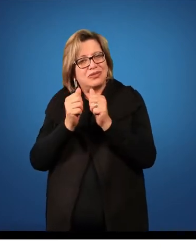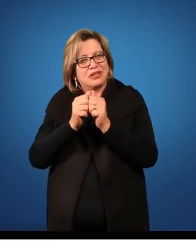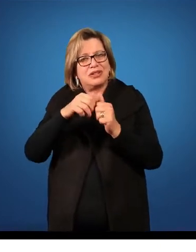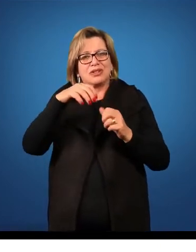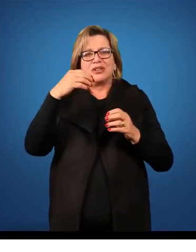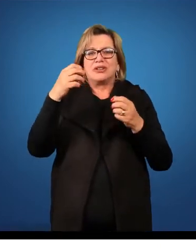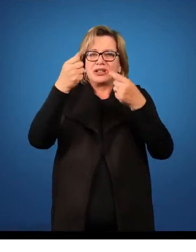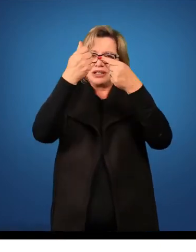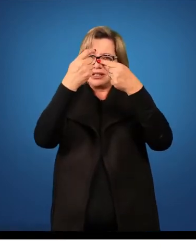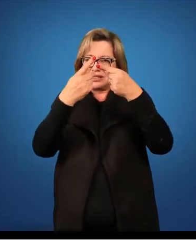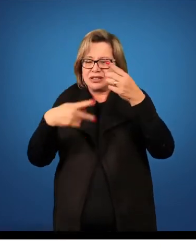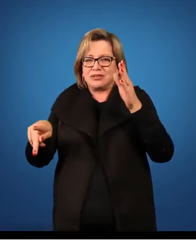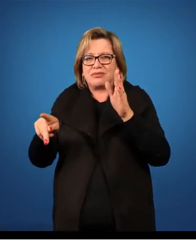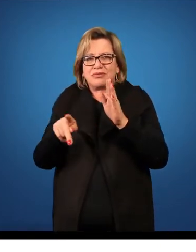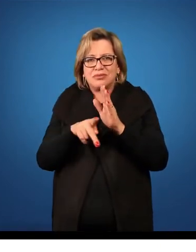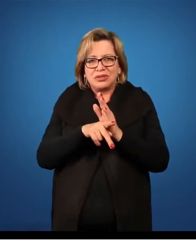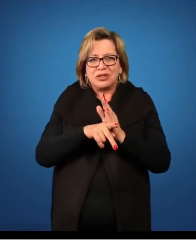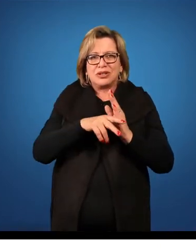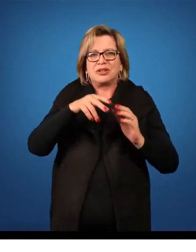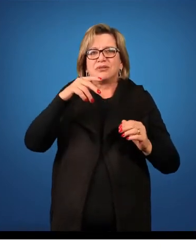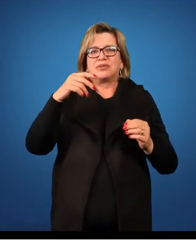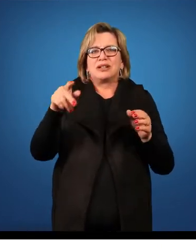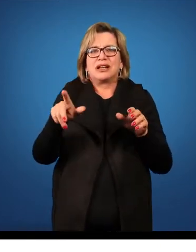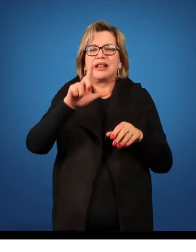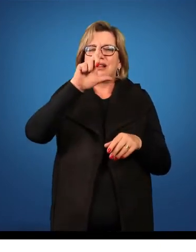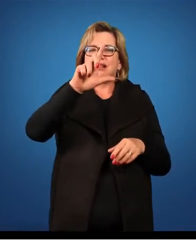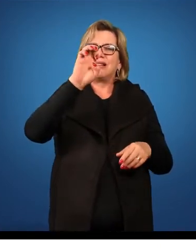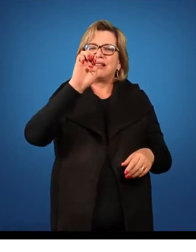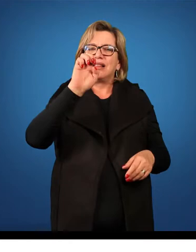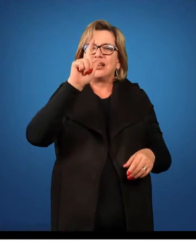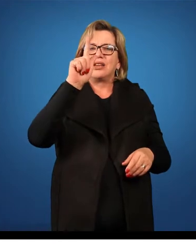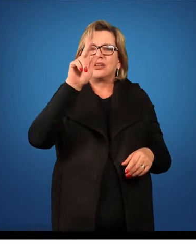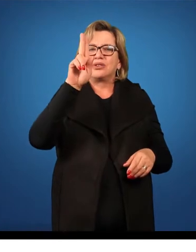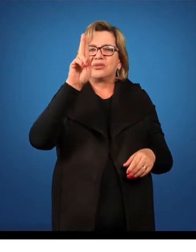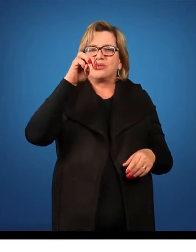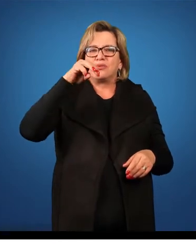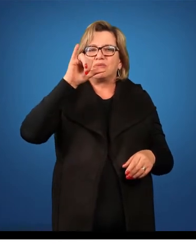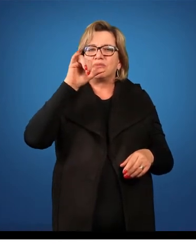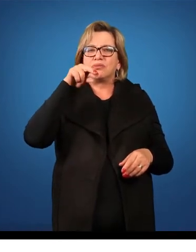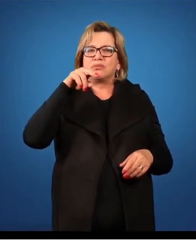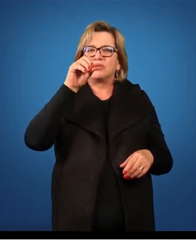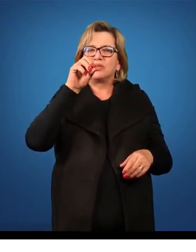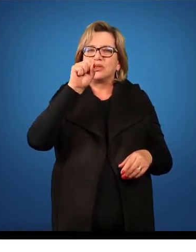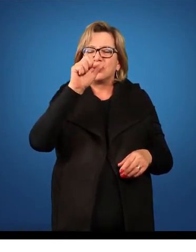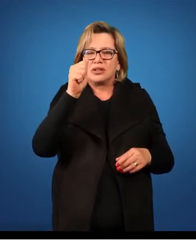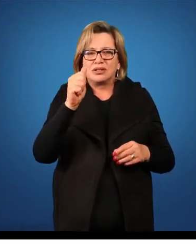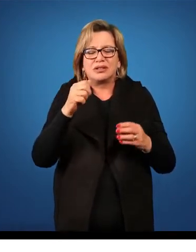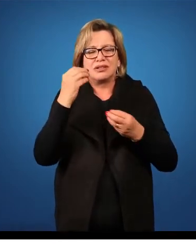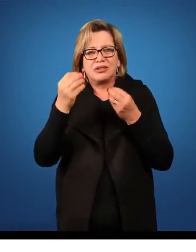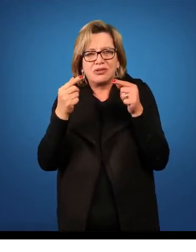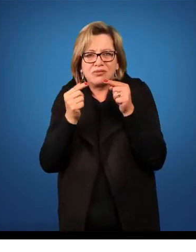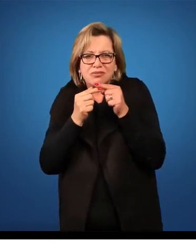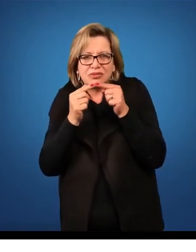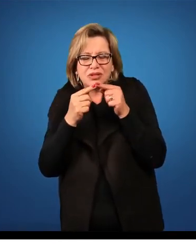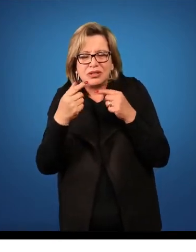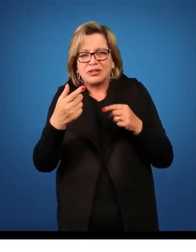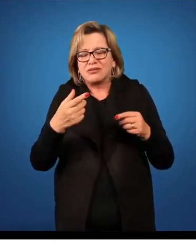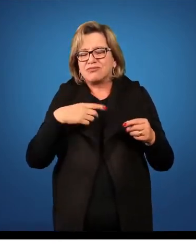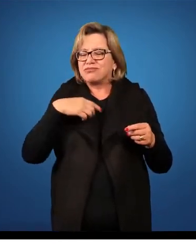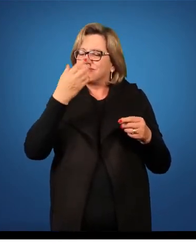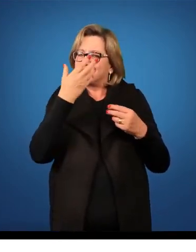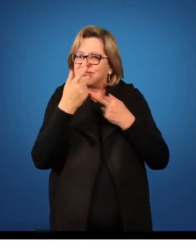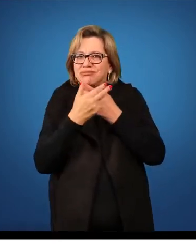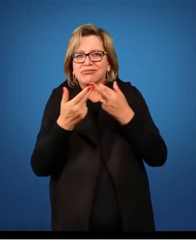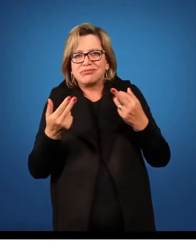característica vegetativa da família Leguminosa. O nome Leguminosa vem do tipo de fruto. Fruto tipo legume,